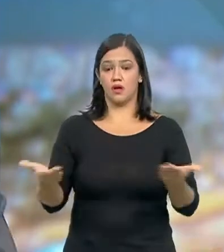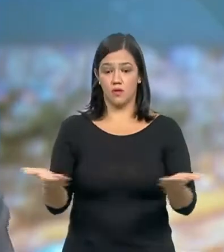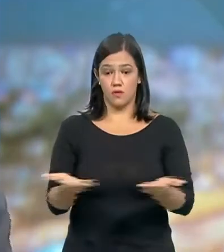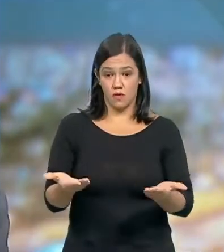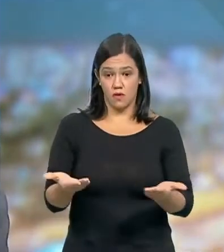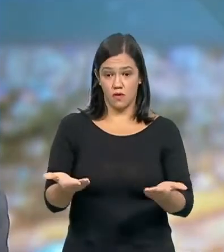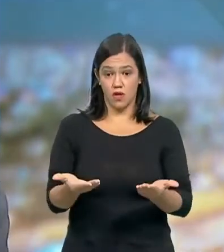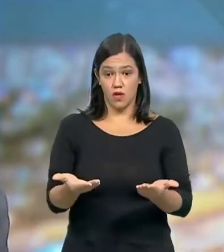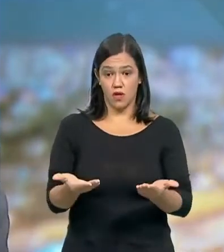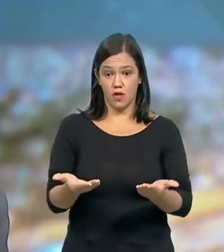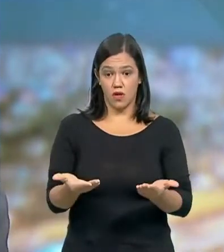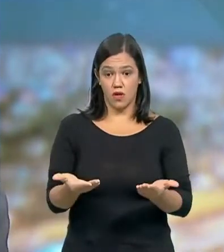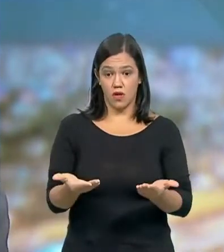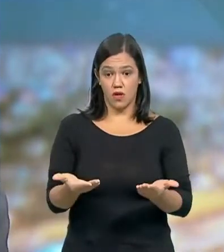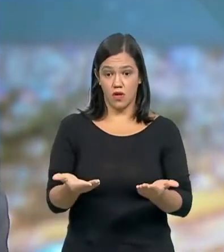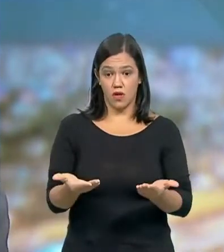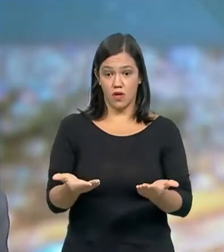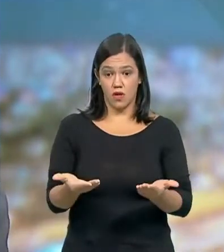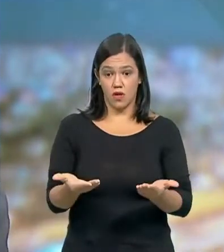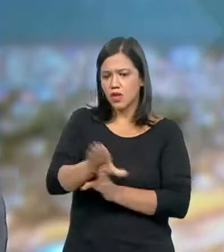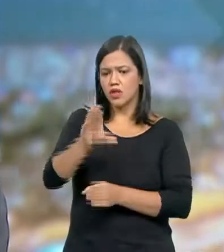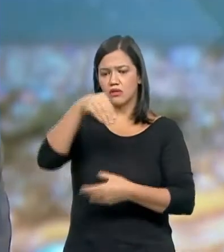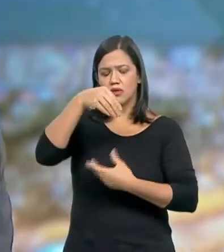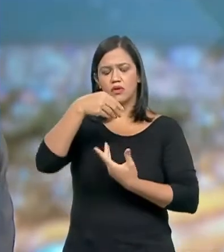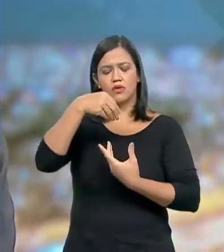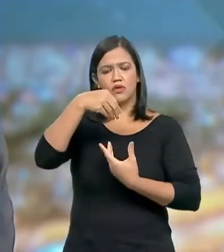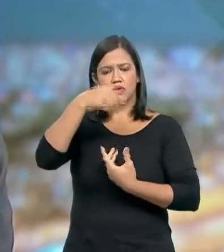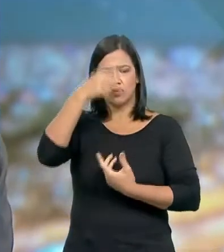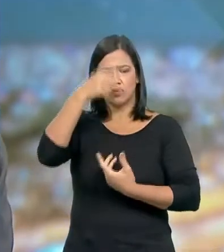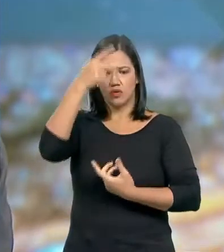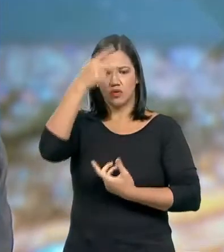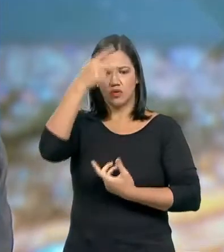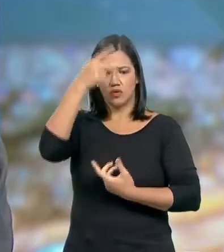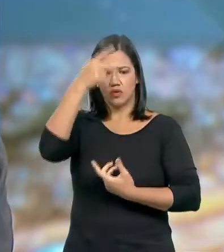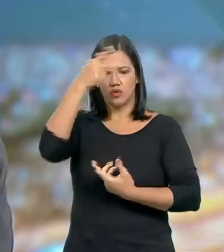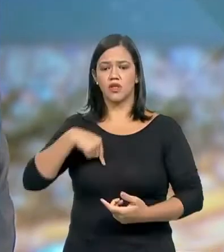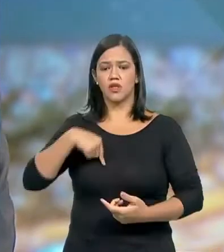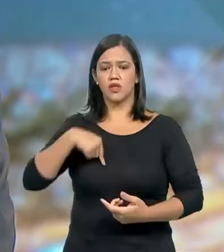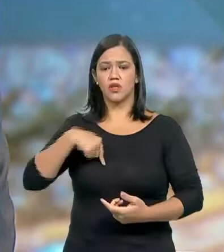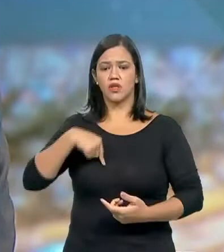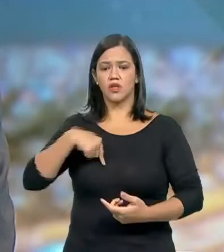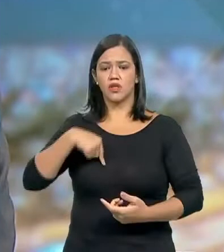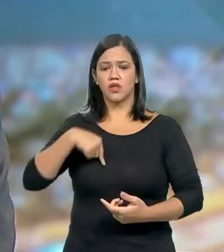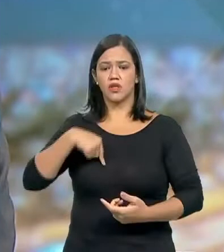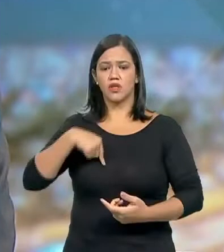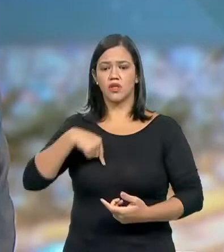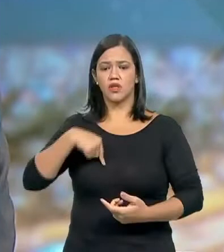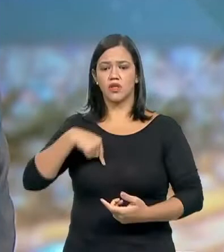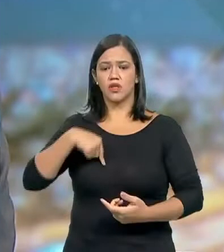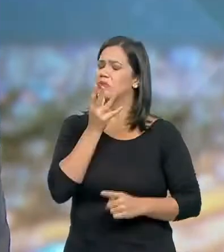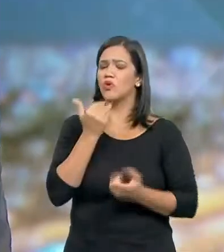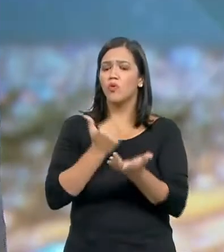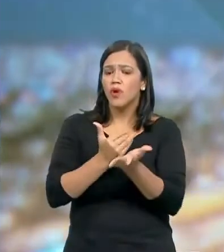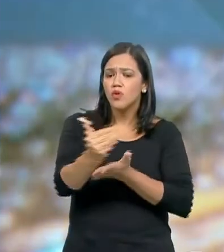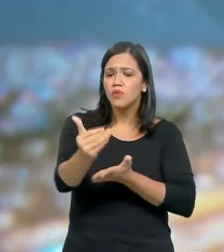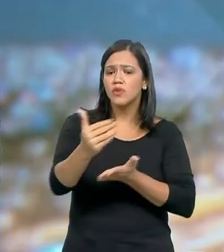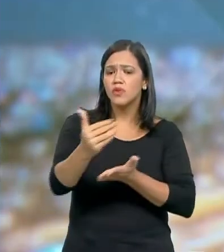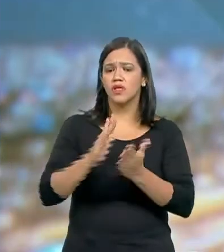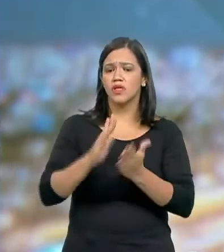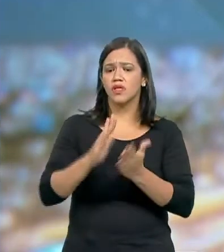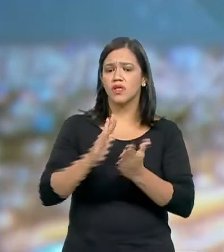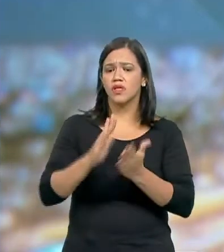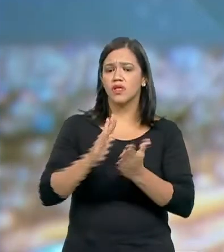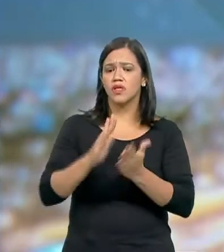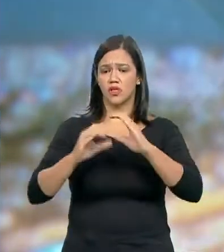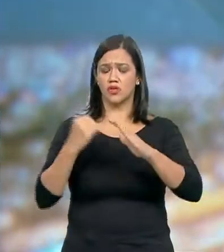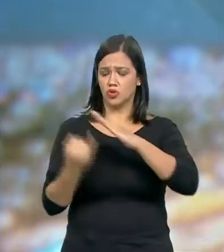o senhor é um dos principais conselheiros do presidente Bolsonaro, é por que demorou tanto tempo para melhorar essa comunicação institucional? Porque sempre